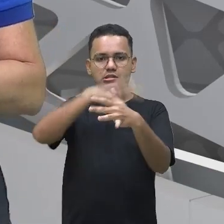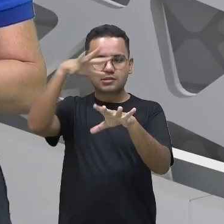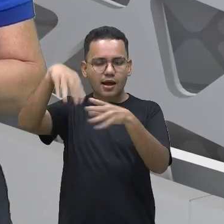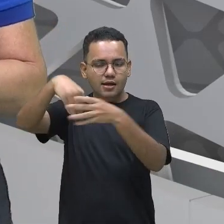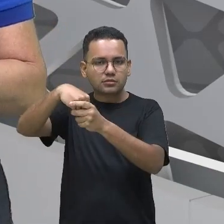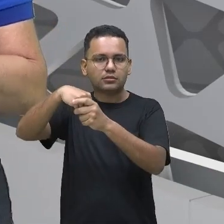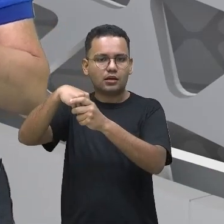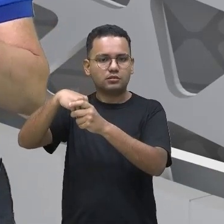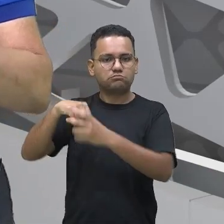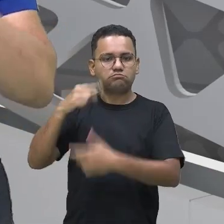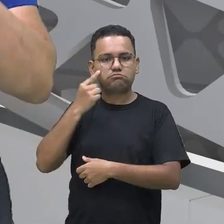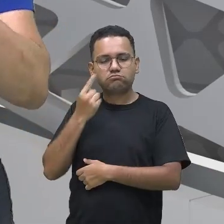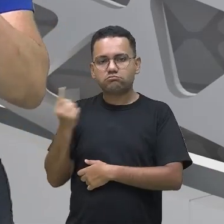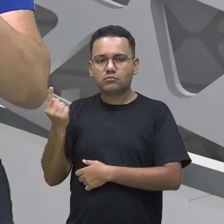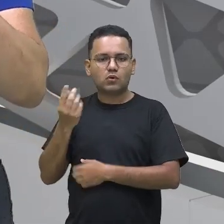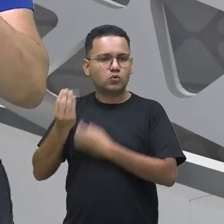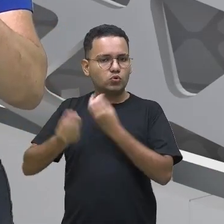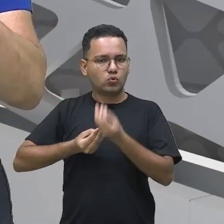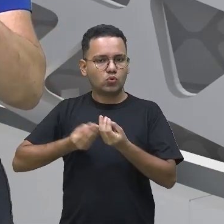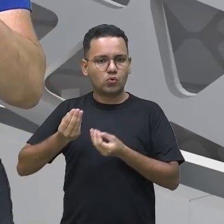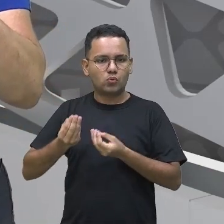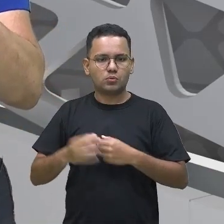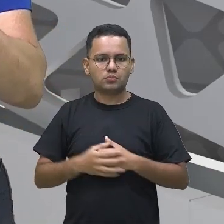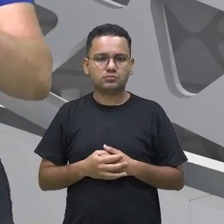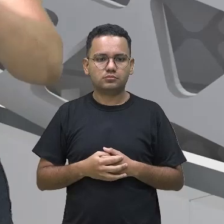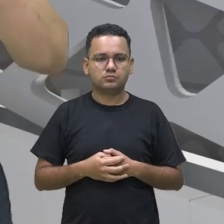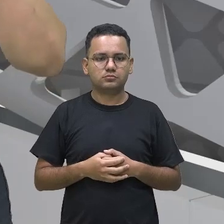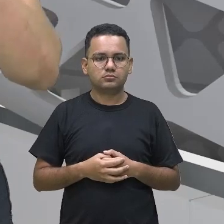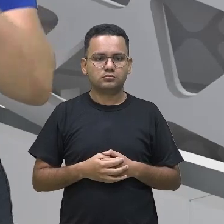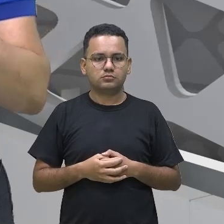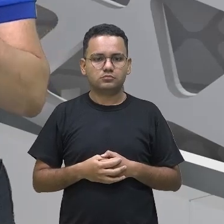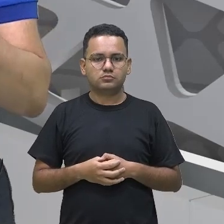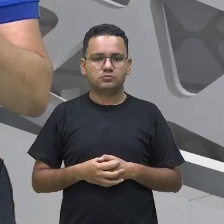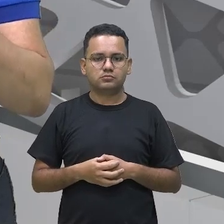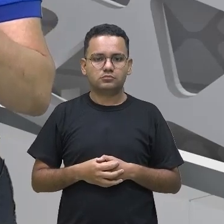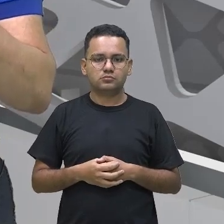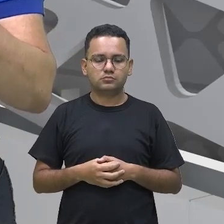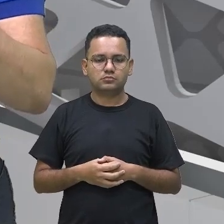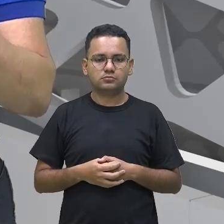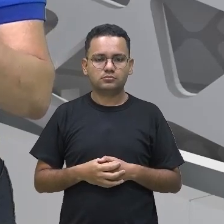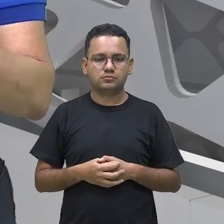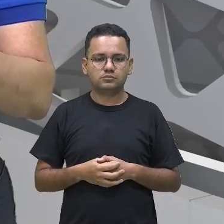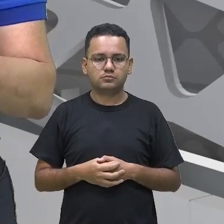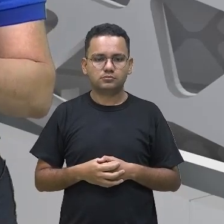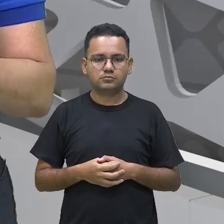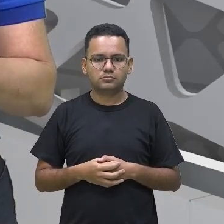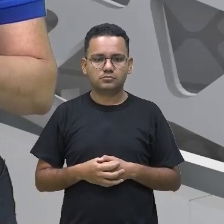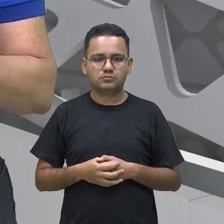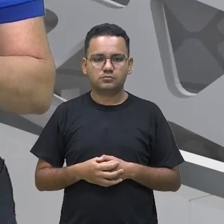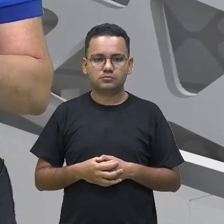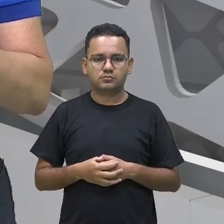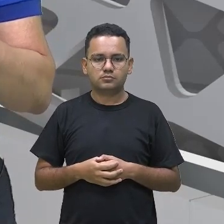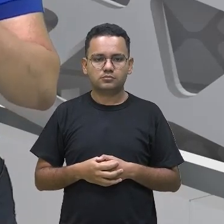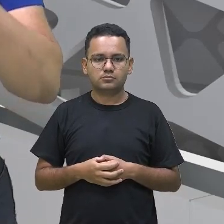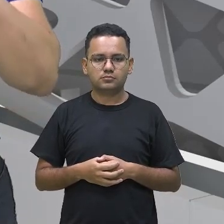maior, do mapa do Amazonas, veja que dentro do mapa tem uma seta que liga